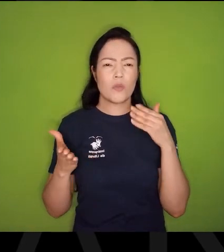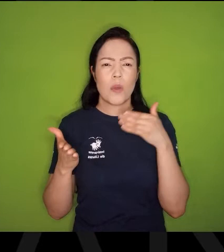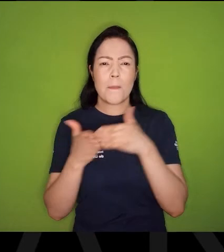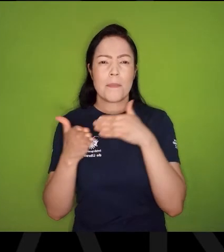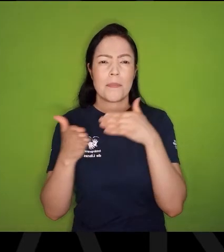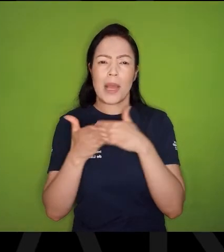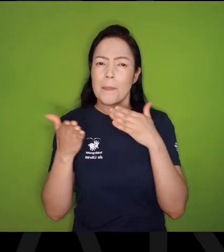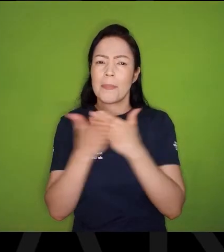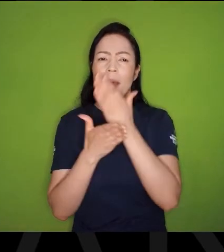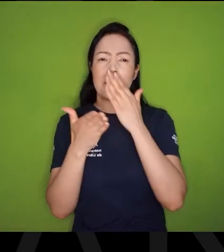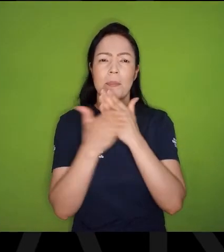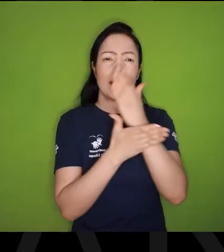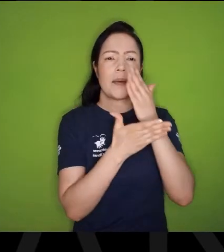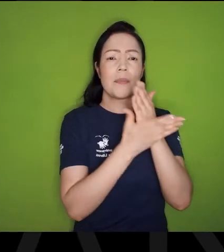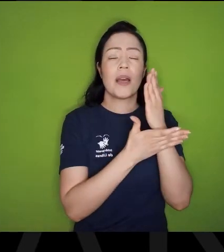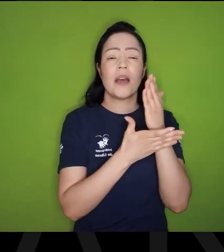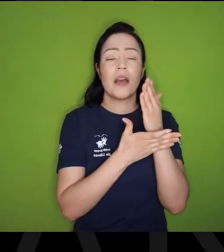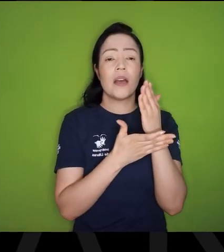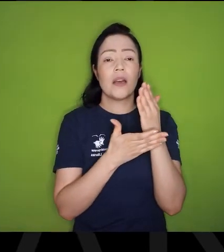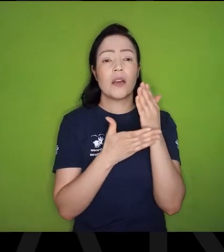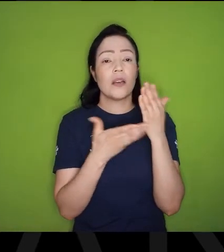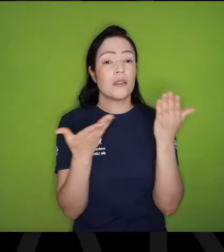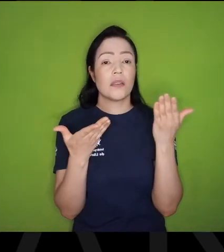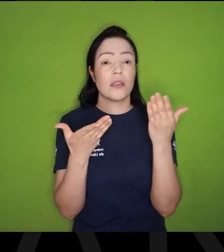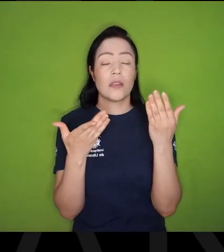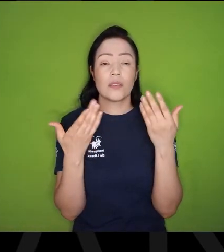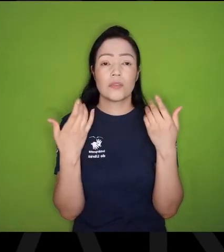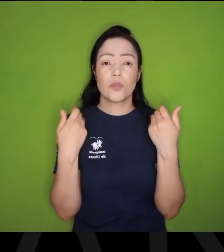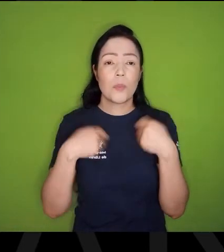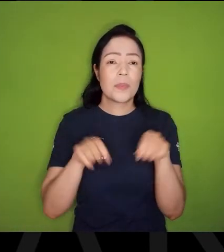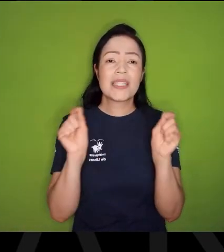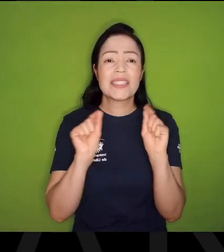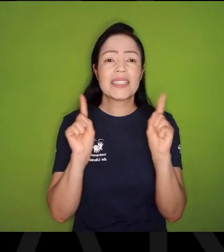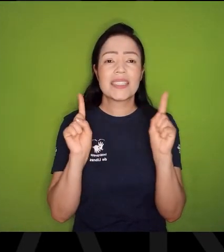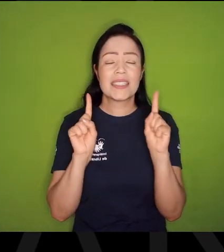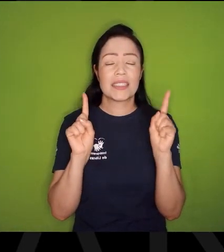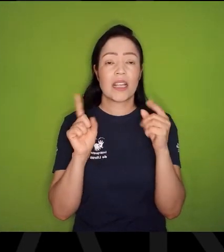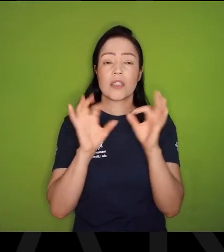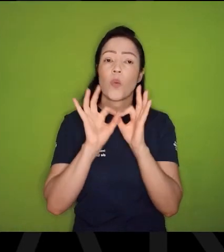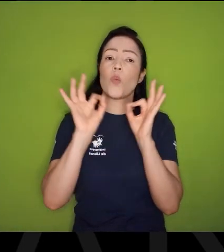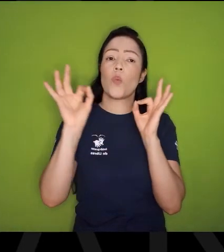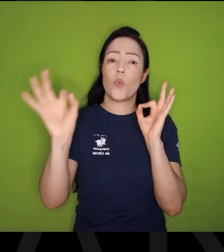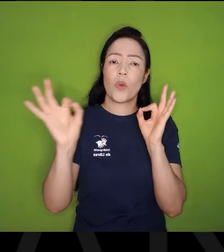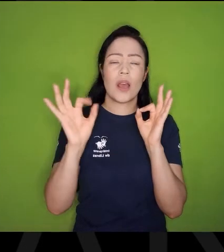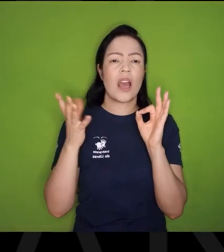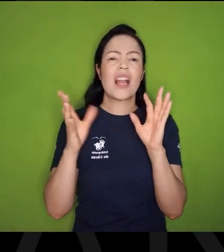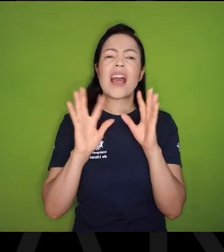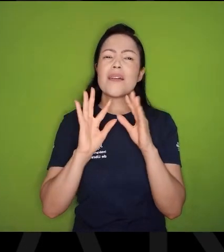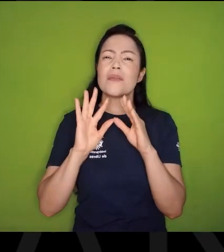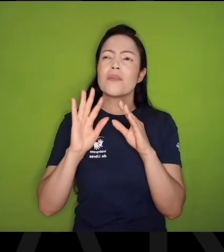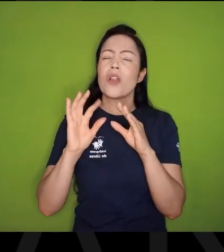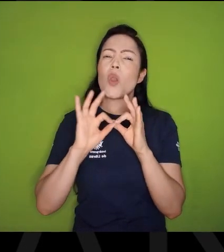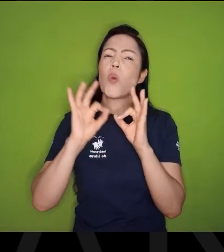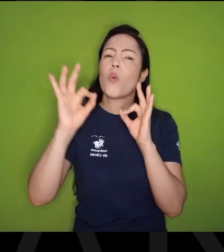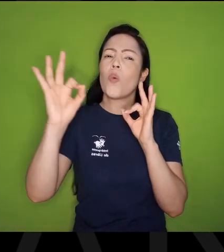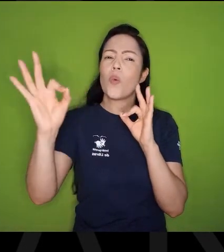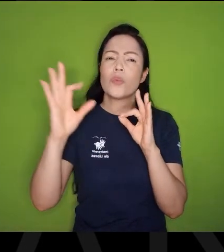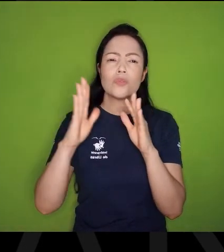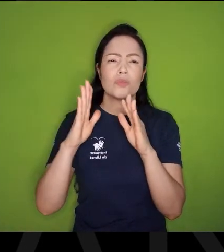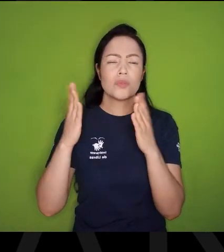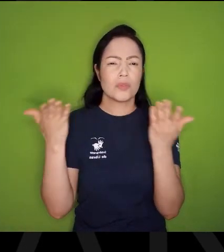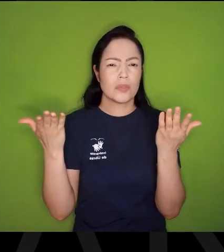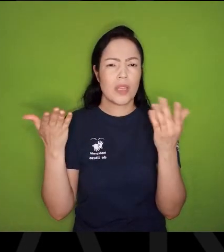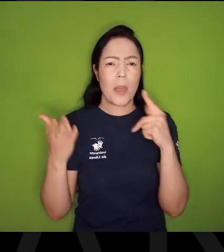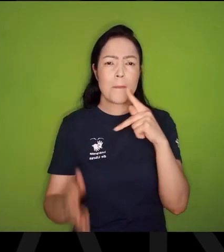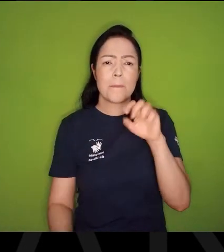Essas distâncias, Quando ela não colocar essas distâncias, Em que sentido? Olha, a periferia de São Paulo, Como a periferia de São Paulo? Somos todos